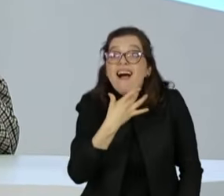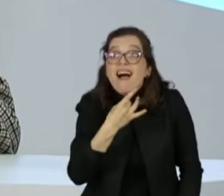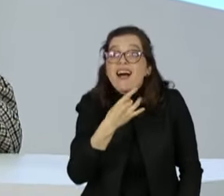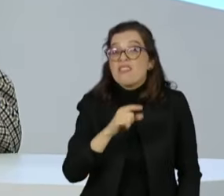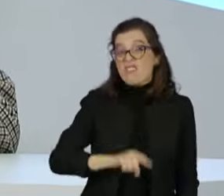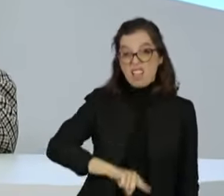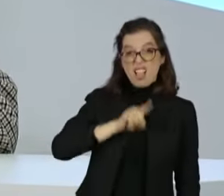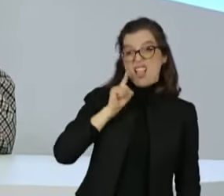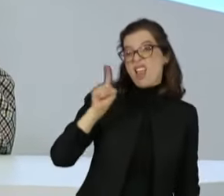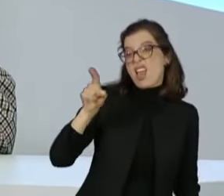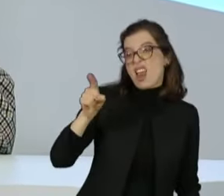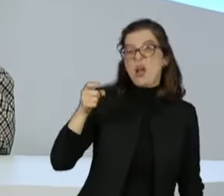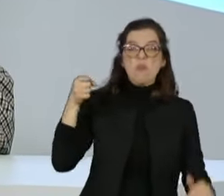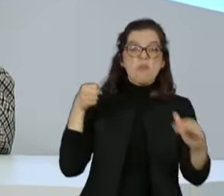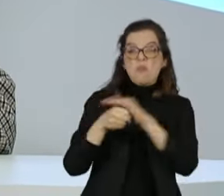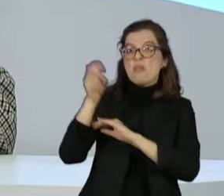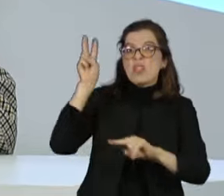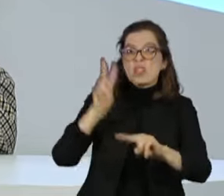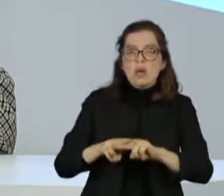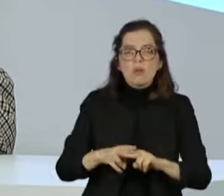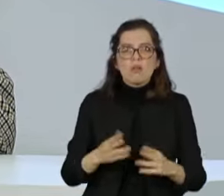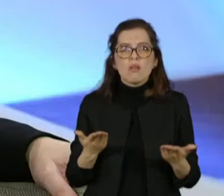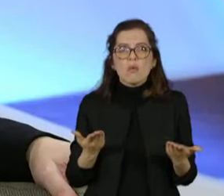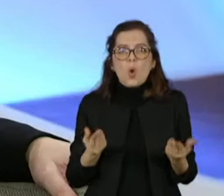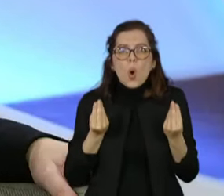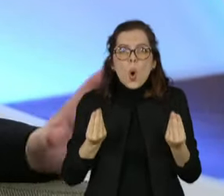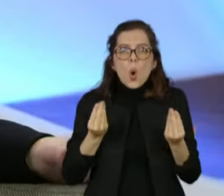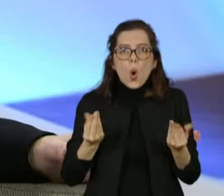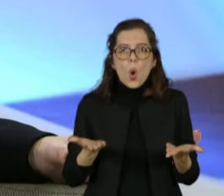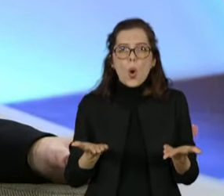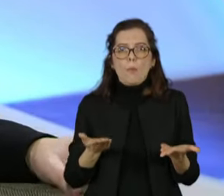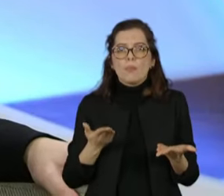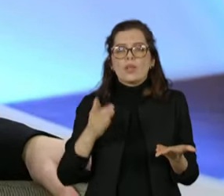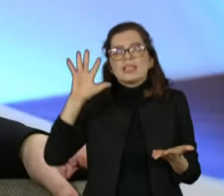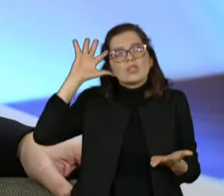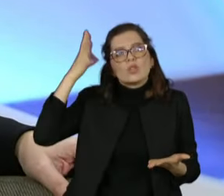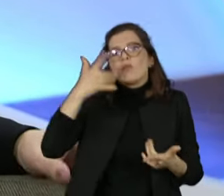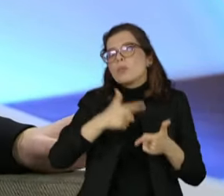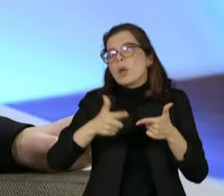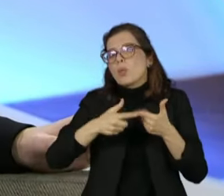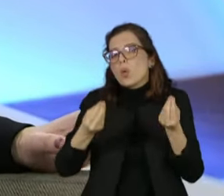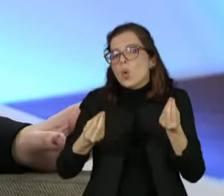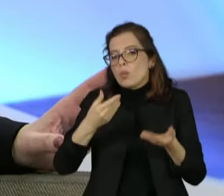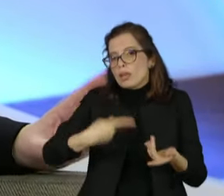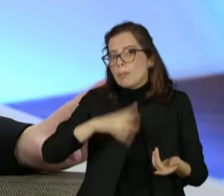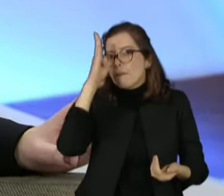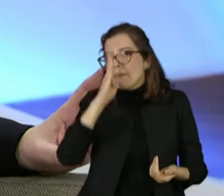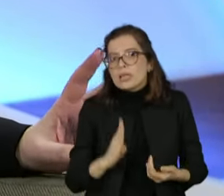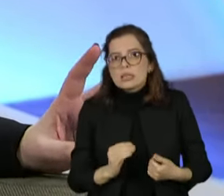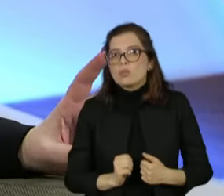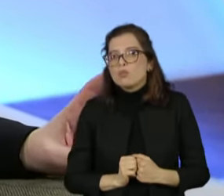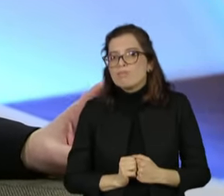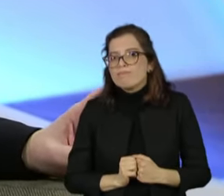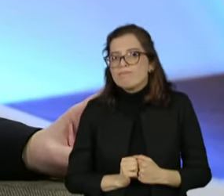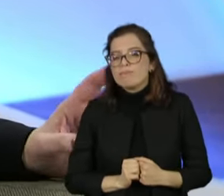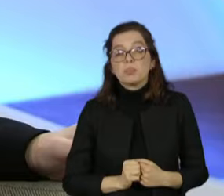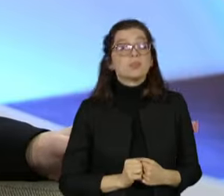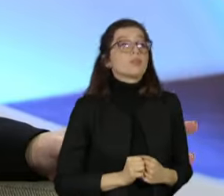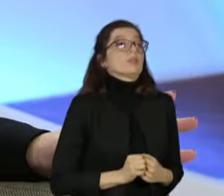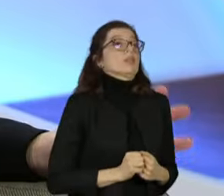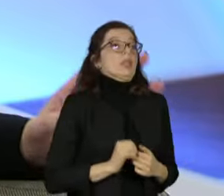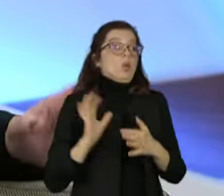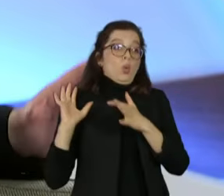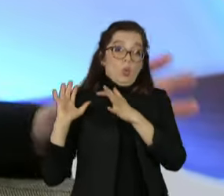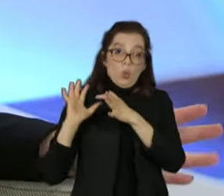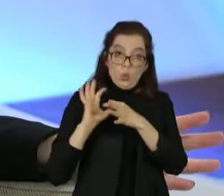Como é que a sua candidatura pretende combater isso, que é um problema crônico do Brasil? Também dentro do contexto, eu sempre digo que o policial